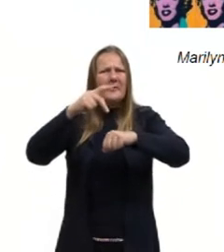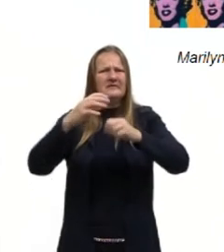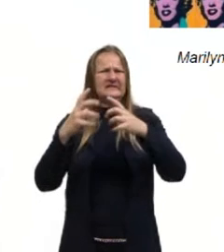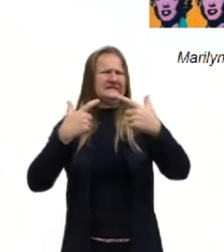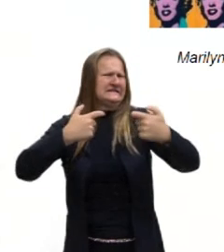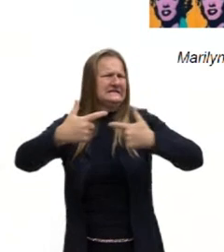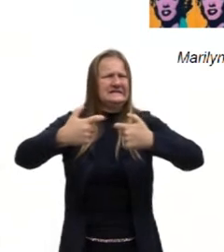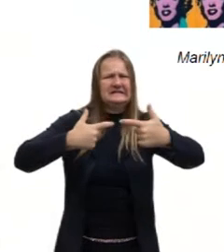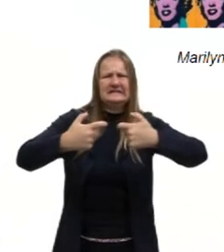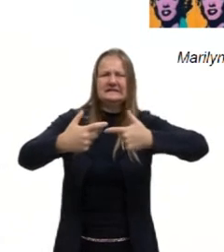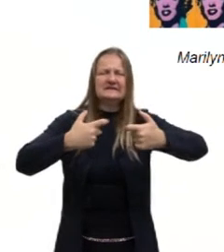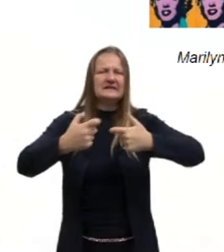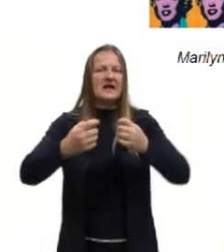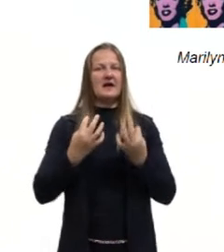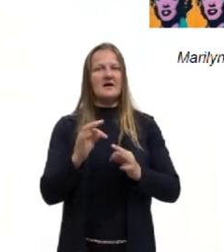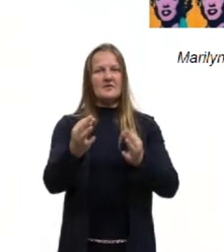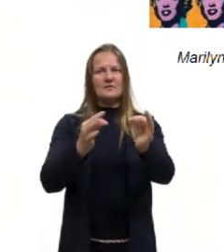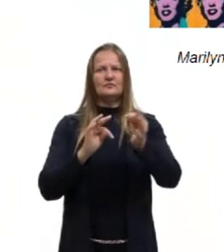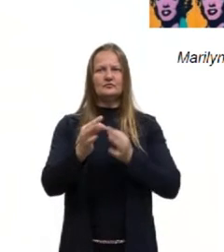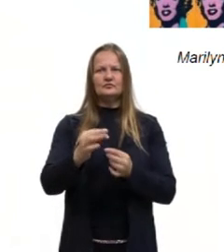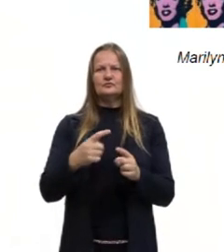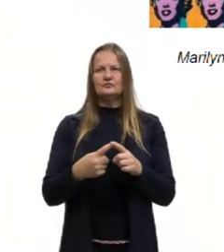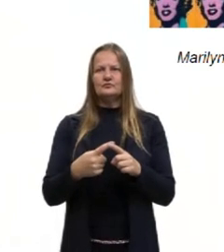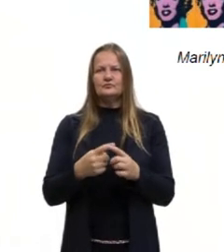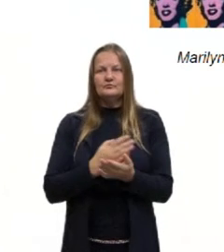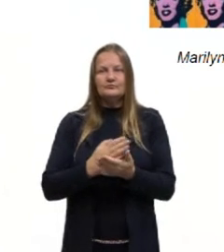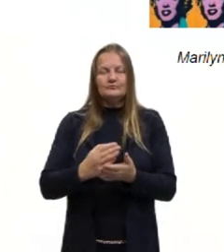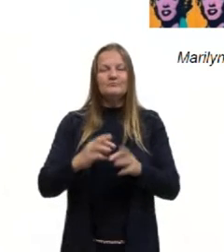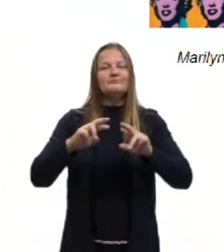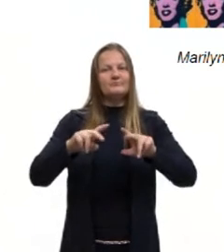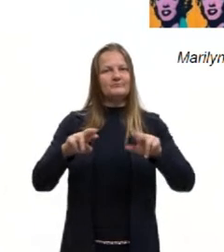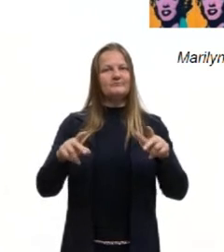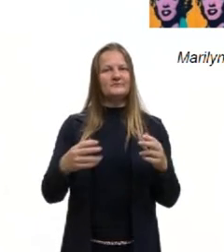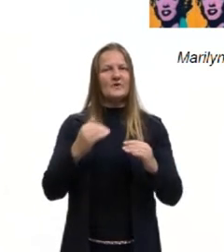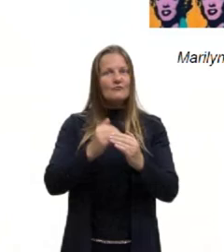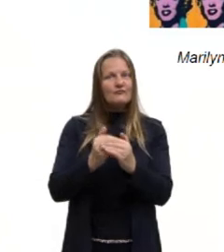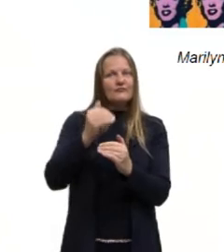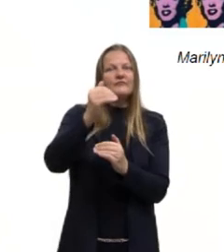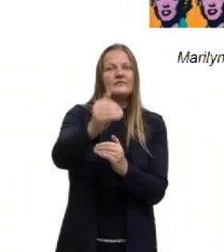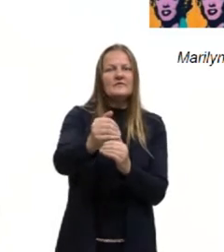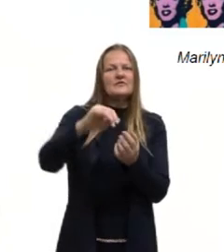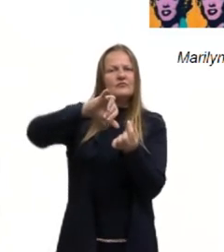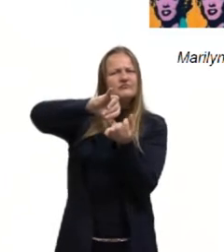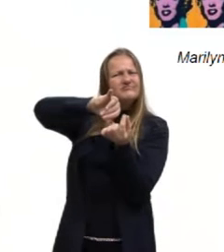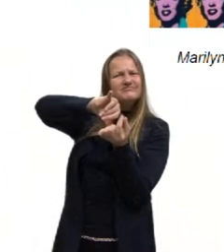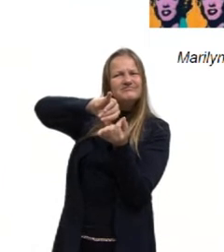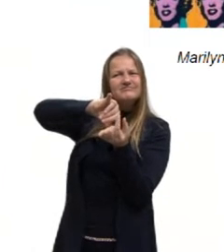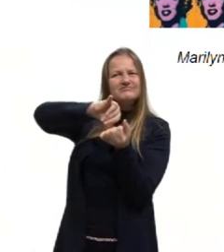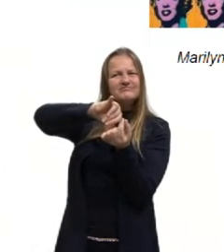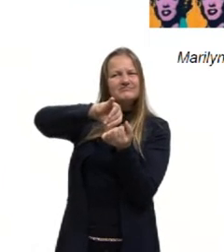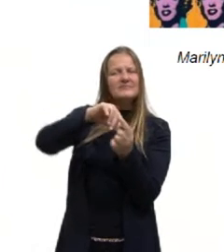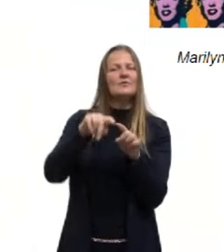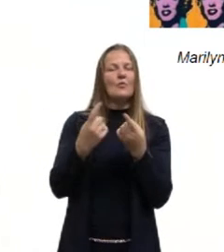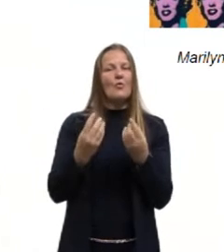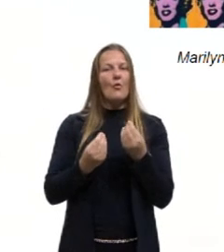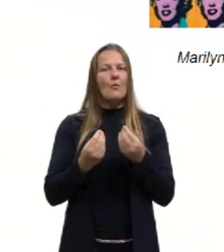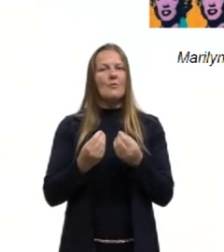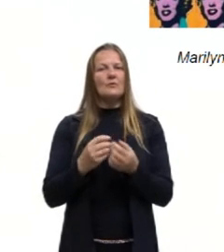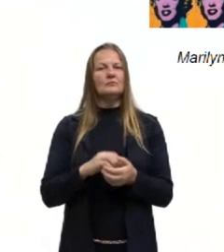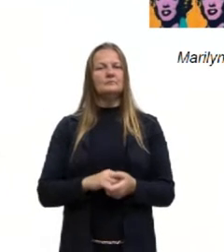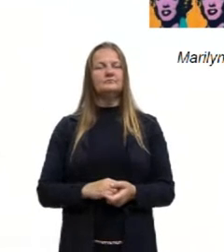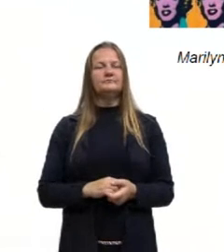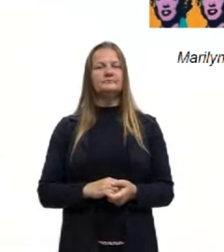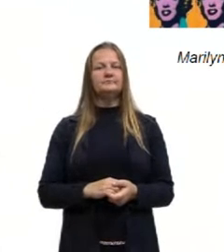em um mundo tecnológico, em um mundo de avanço capitalista e, com isso, com o avanço